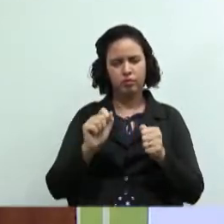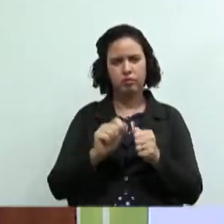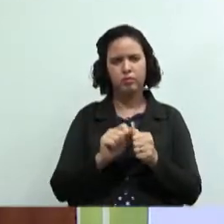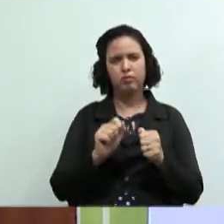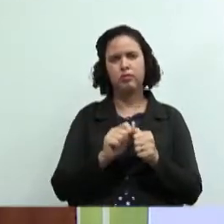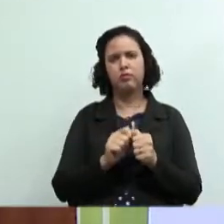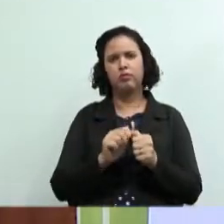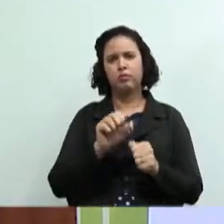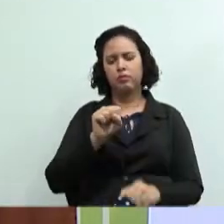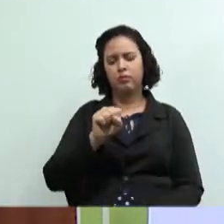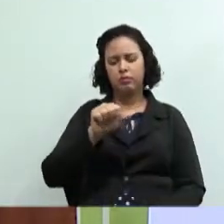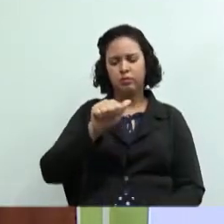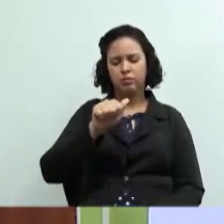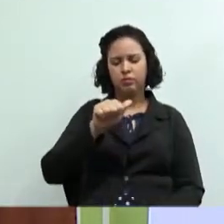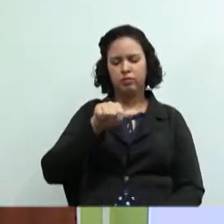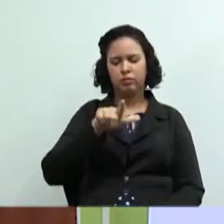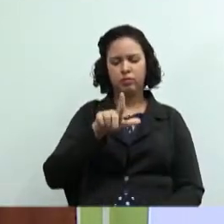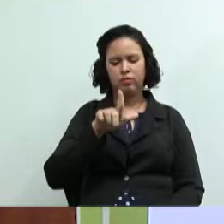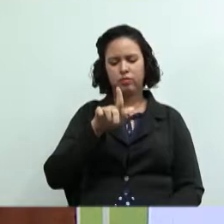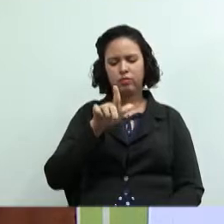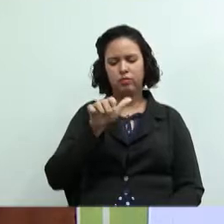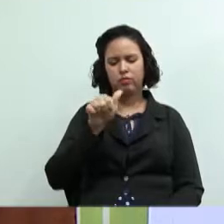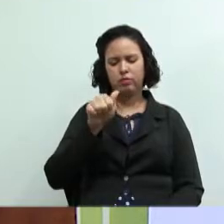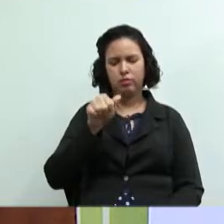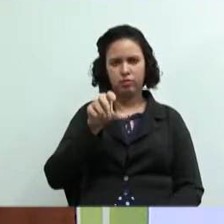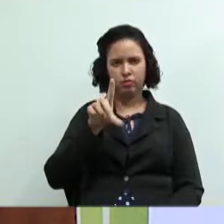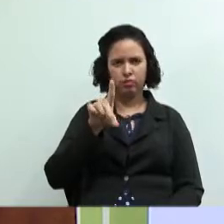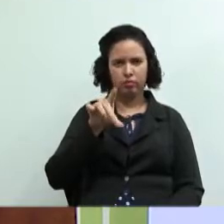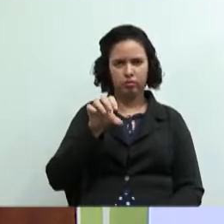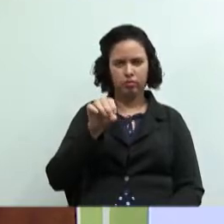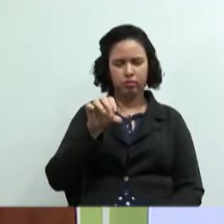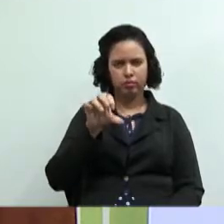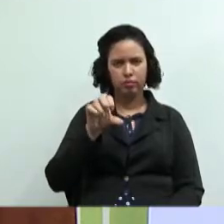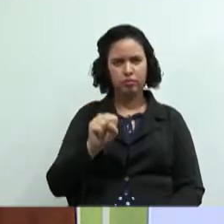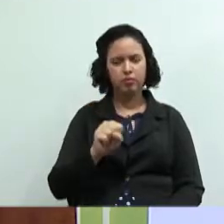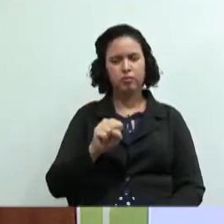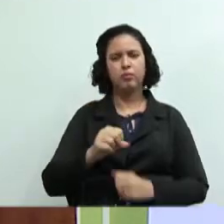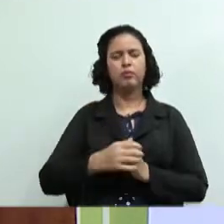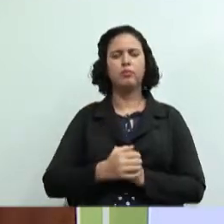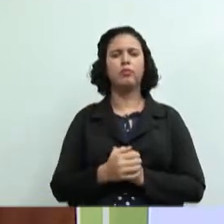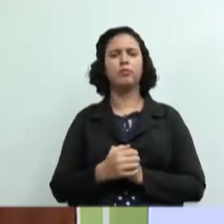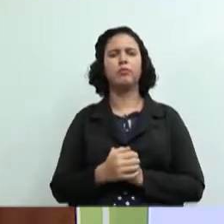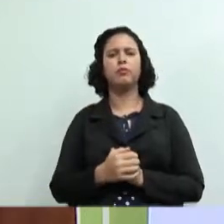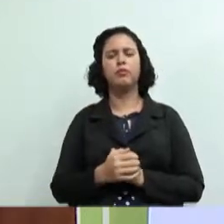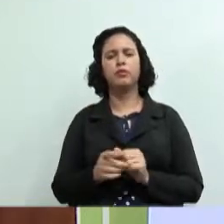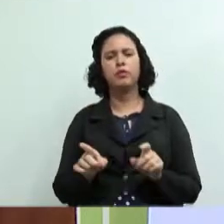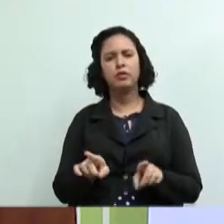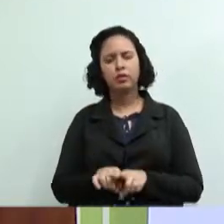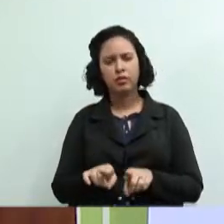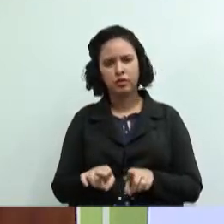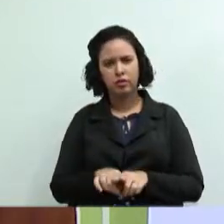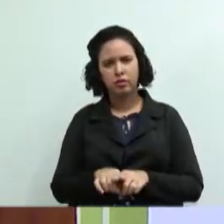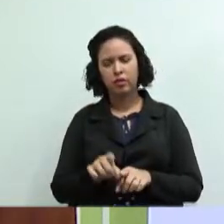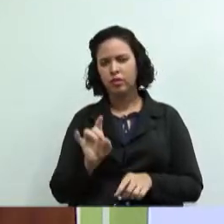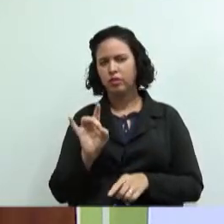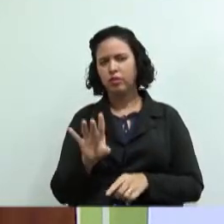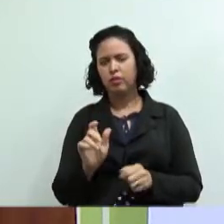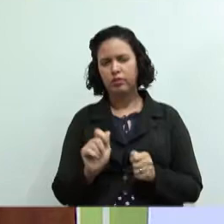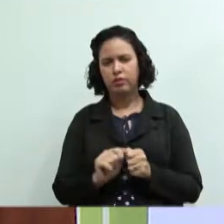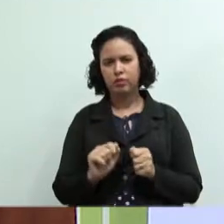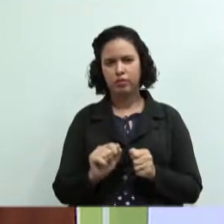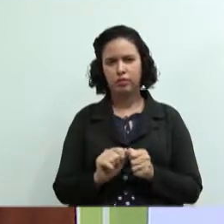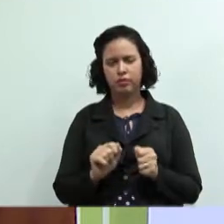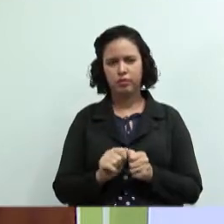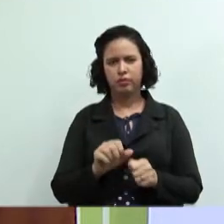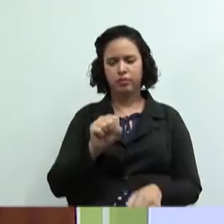produz salgados para serem vendidos nas escolas na merenda escolar e muita gente que só produz o salgado produziu o salgado